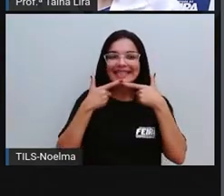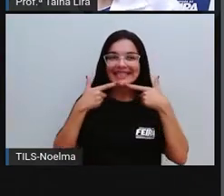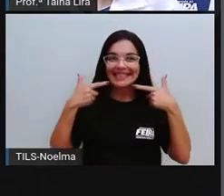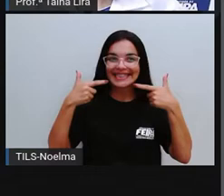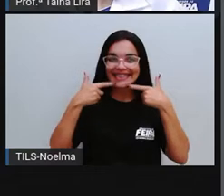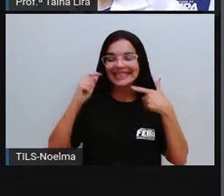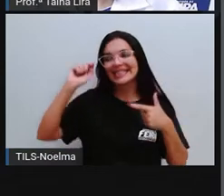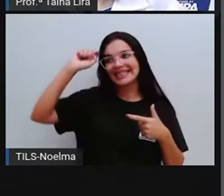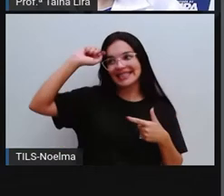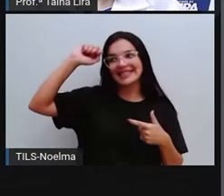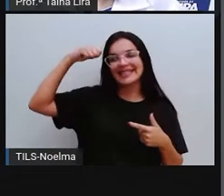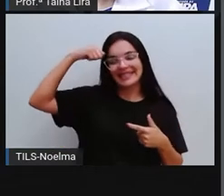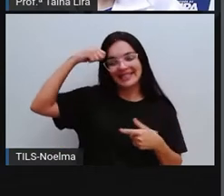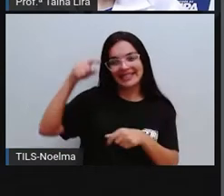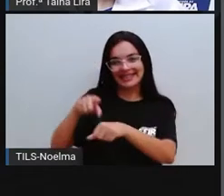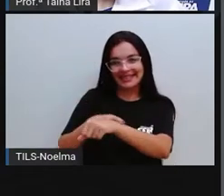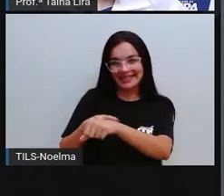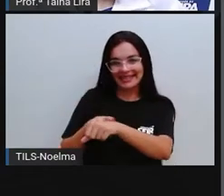aberto.